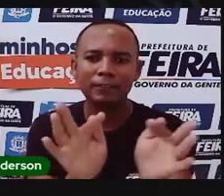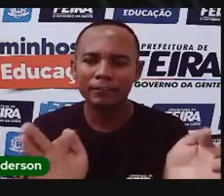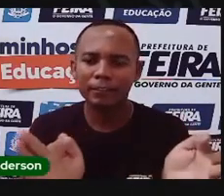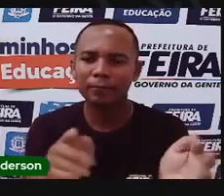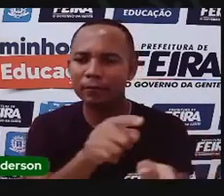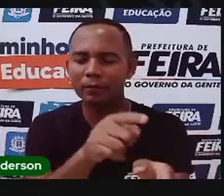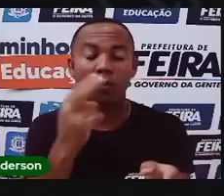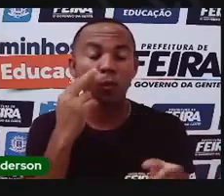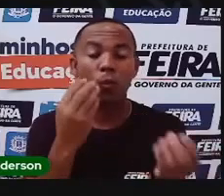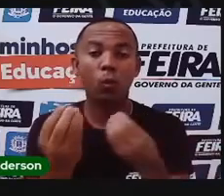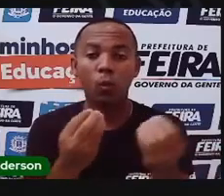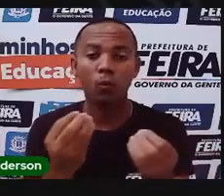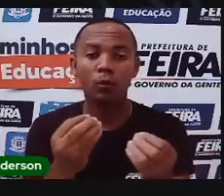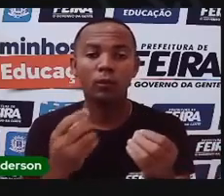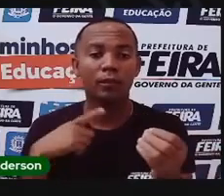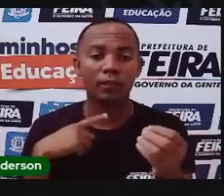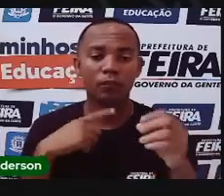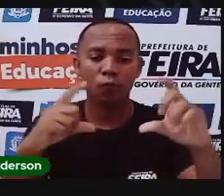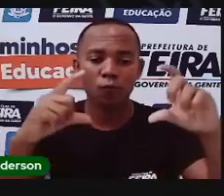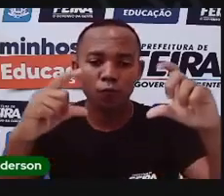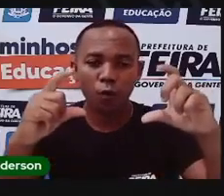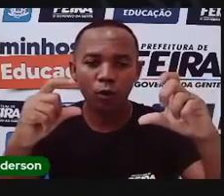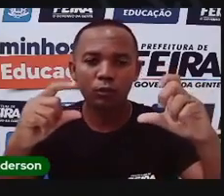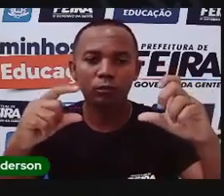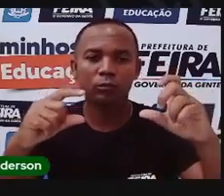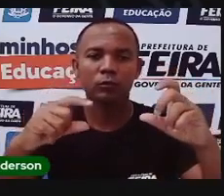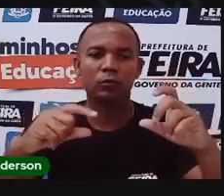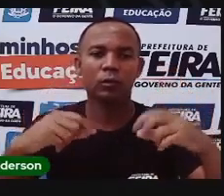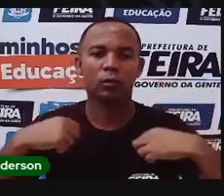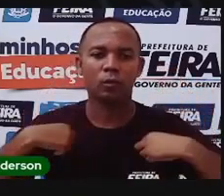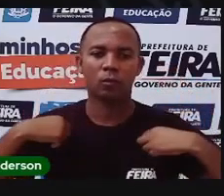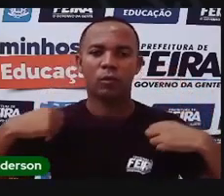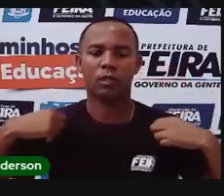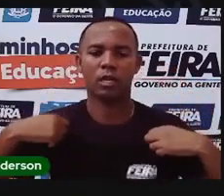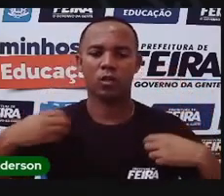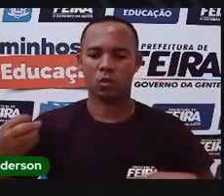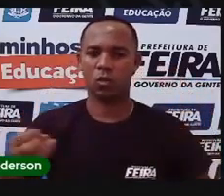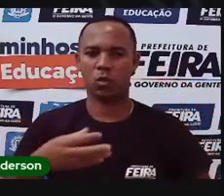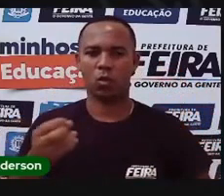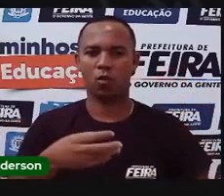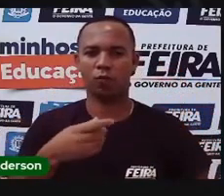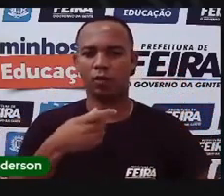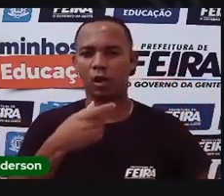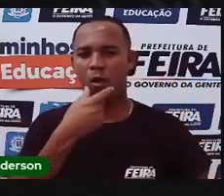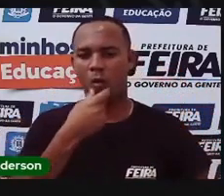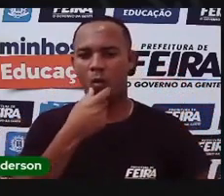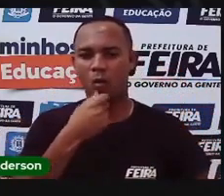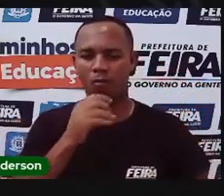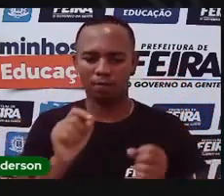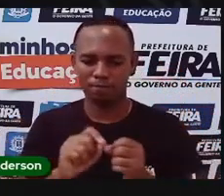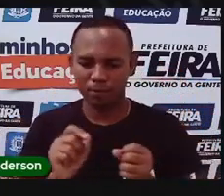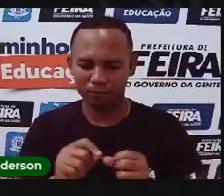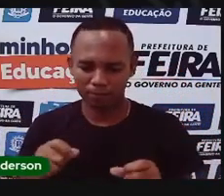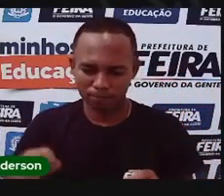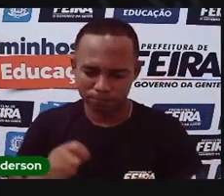fotos, vocês também vão encontrar uma foto de Maria Quitéria com a farda, com a farda nova que esse comandante manda